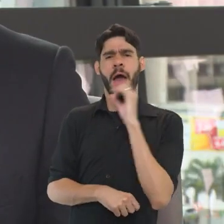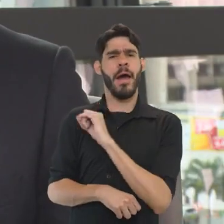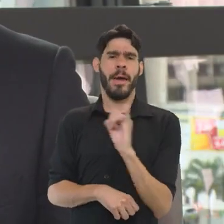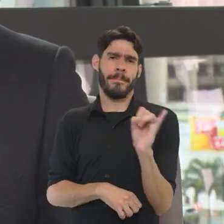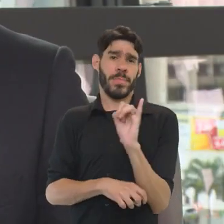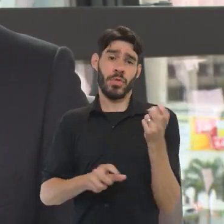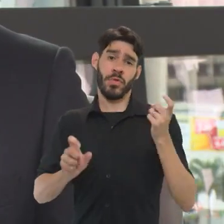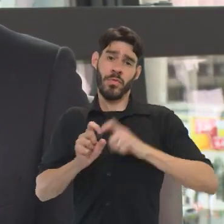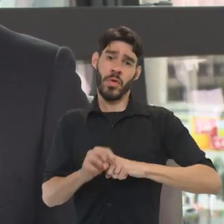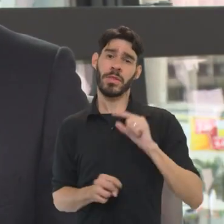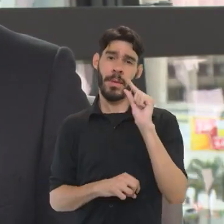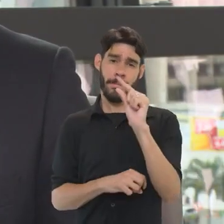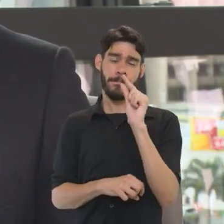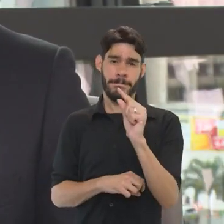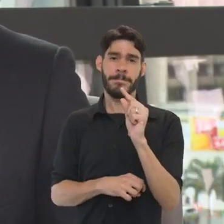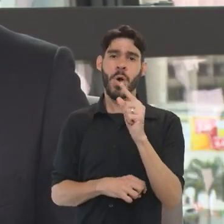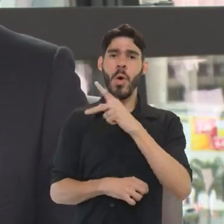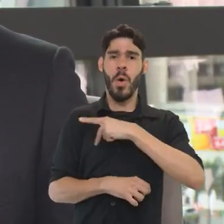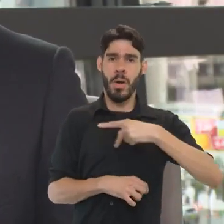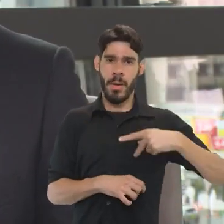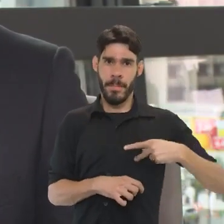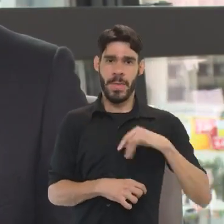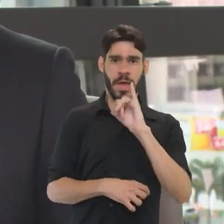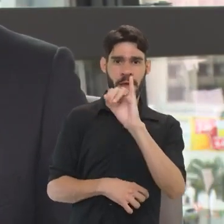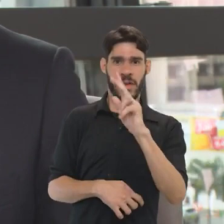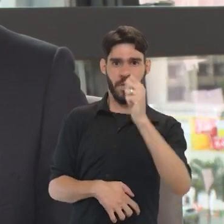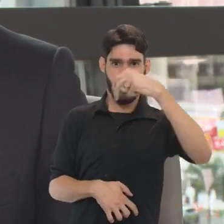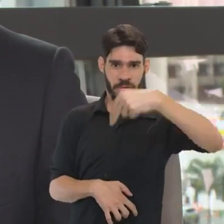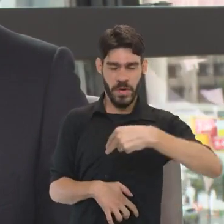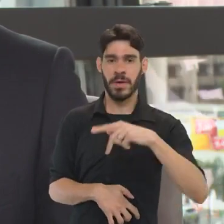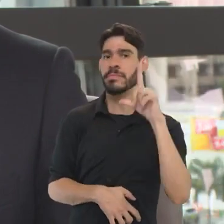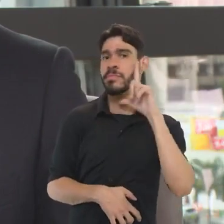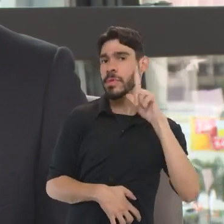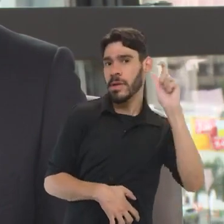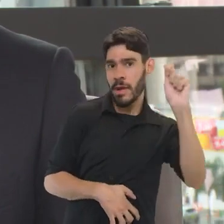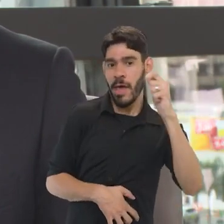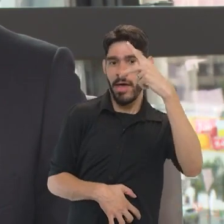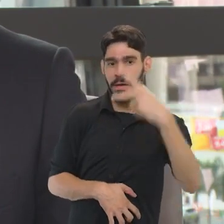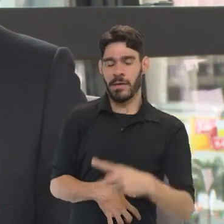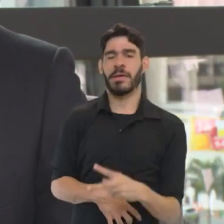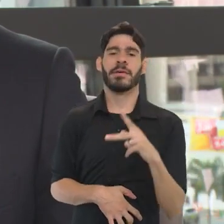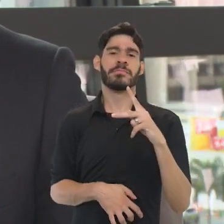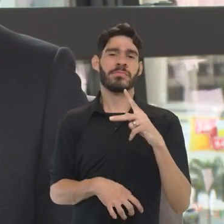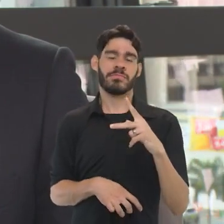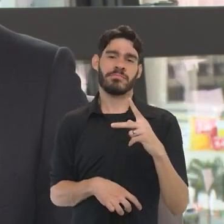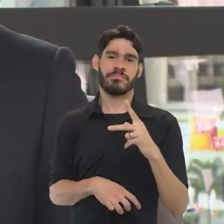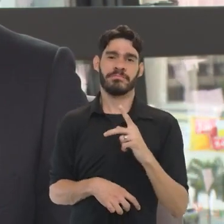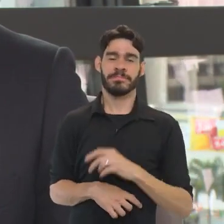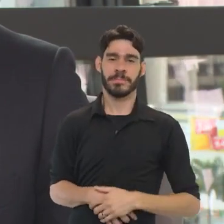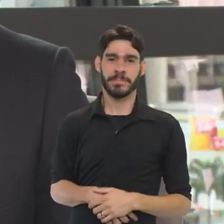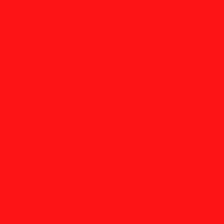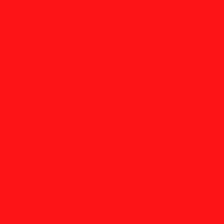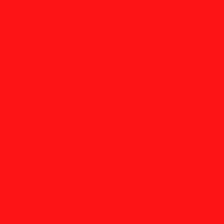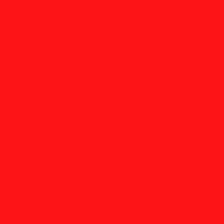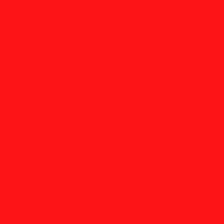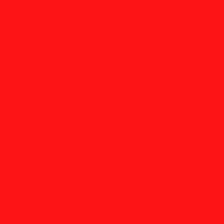intervalo e voltamos em instantes com o presidente do IFAM, Leandro Graz, aqui no Brasil em Pauta. Não saia daí!